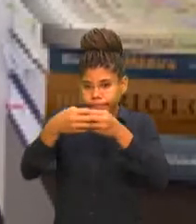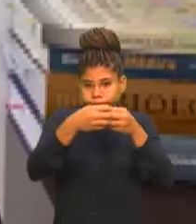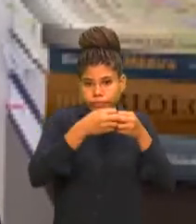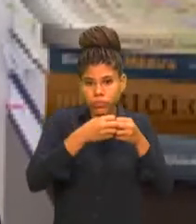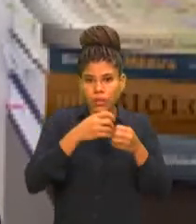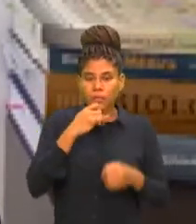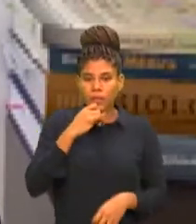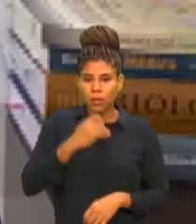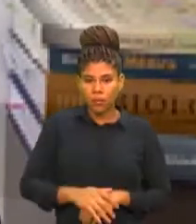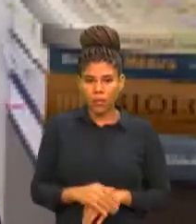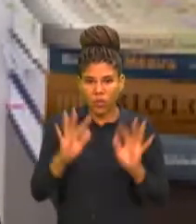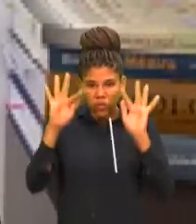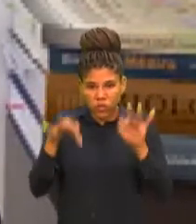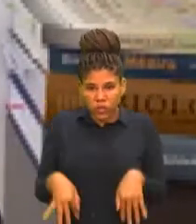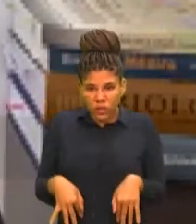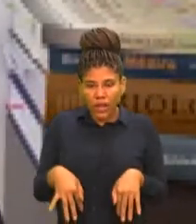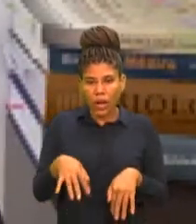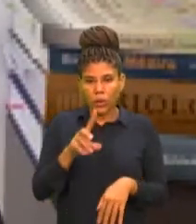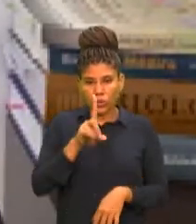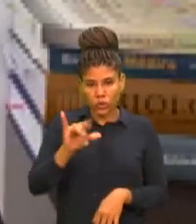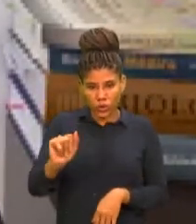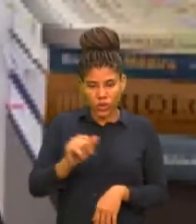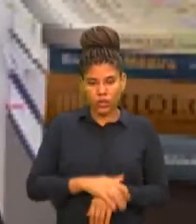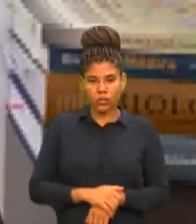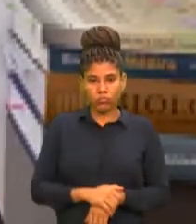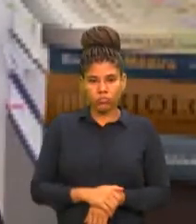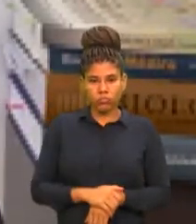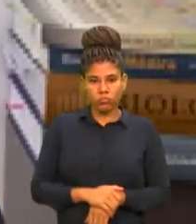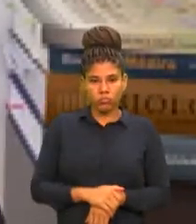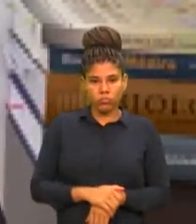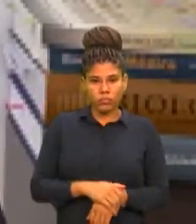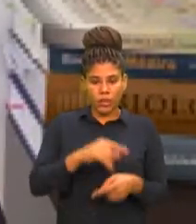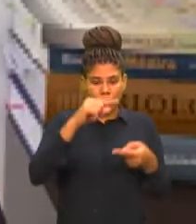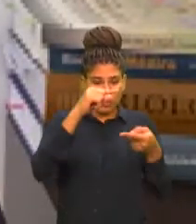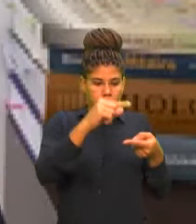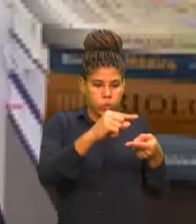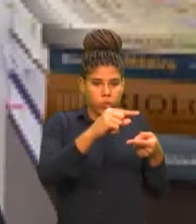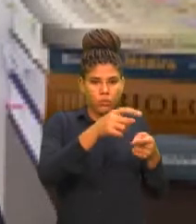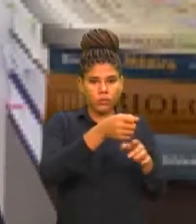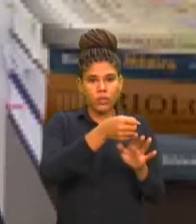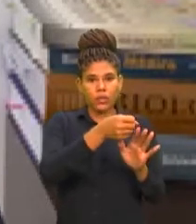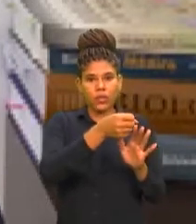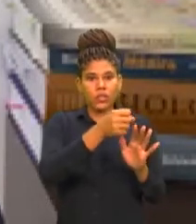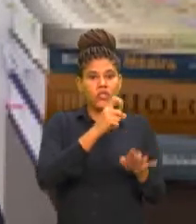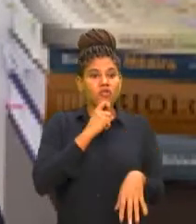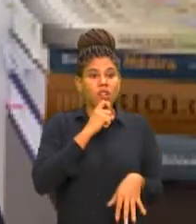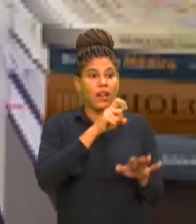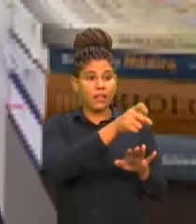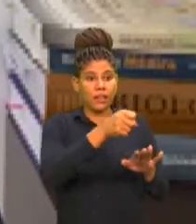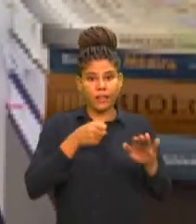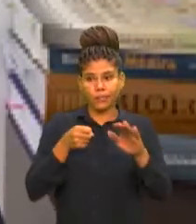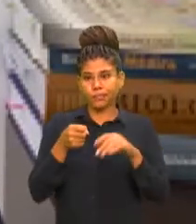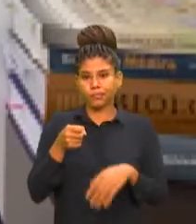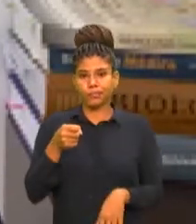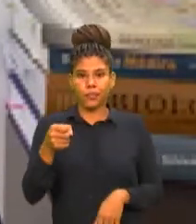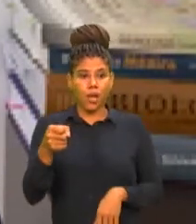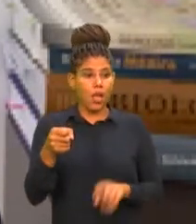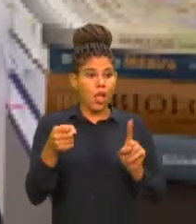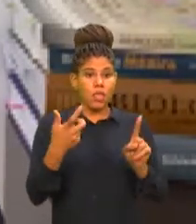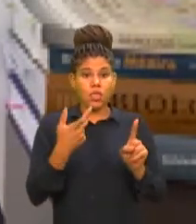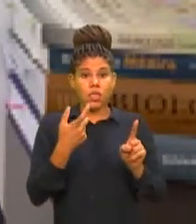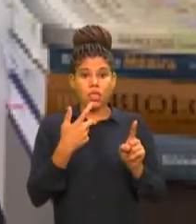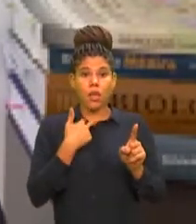dia, essas vacinas que foram retiradas do sistema de frios, ela não pode retornar, então ela precisa ser